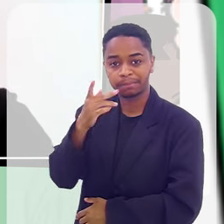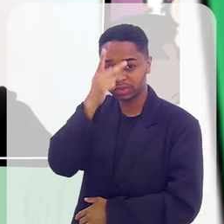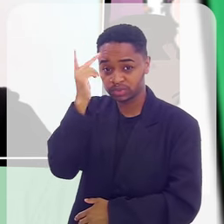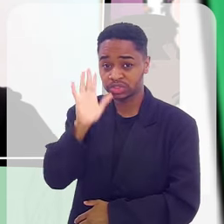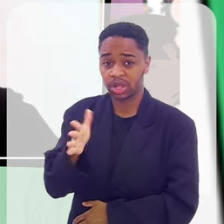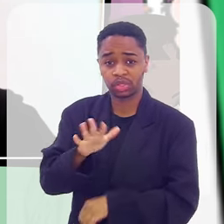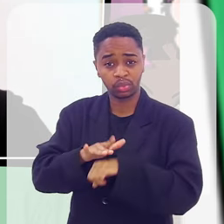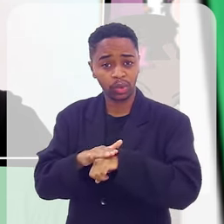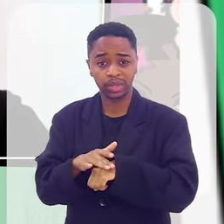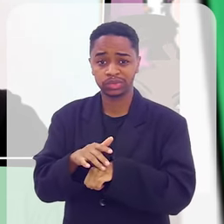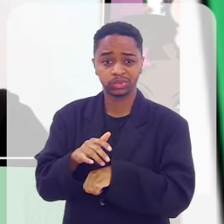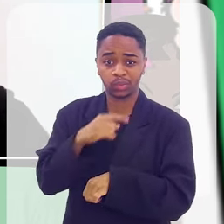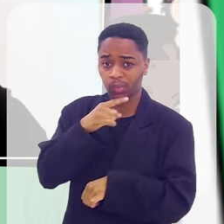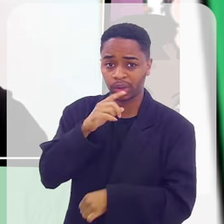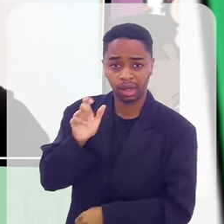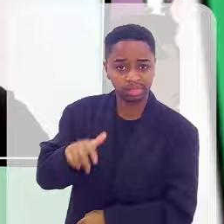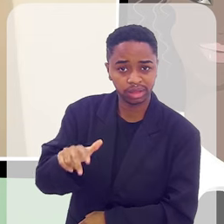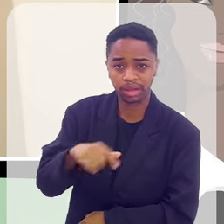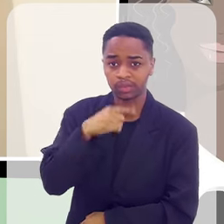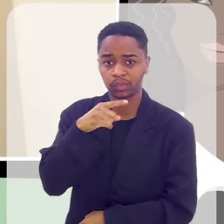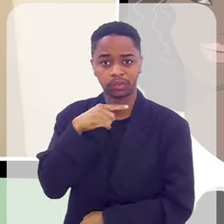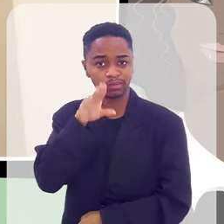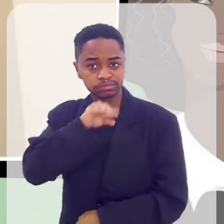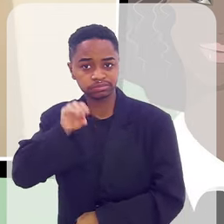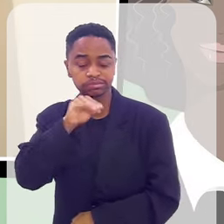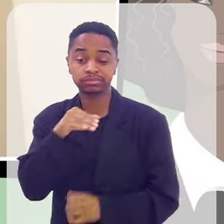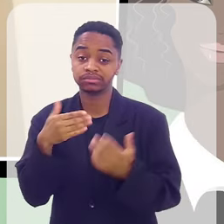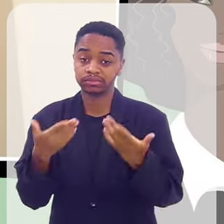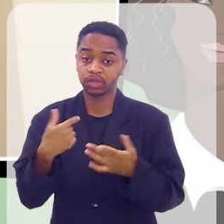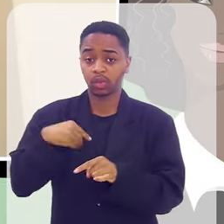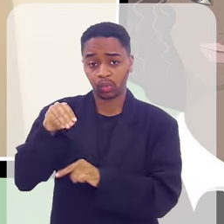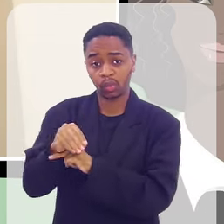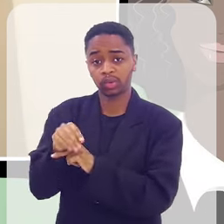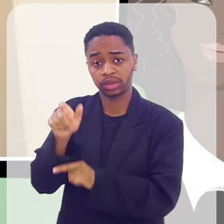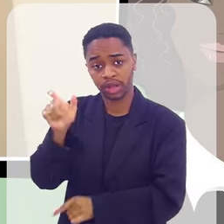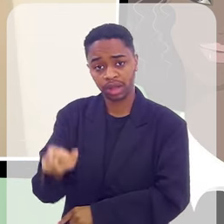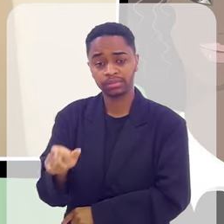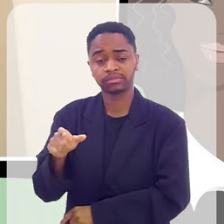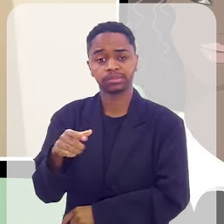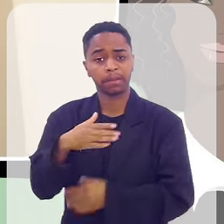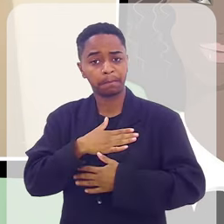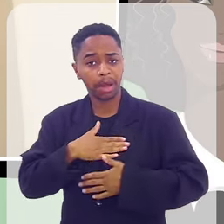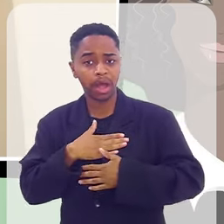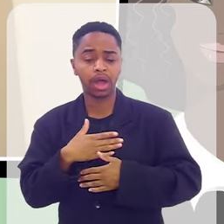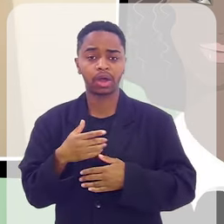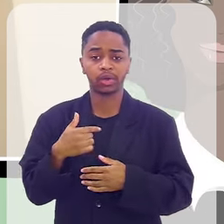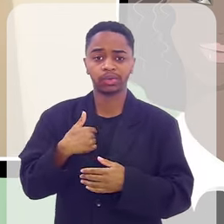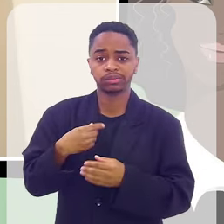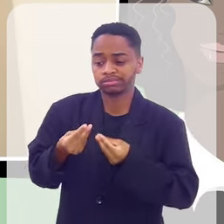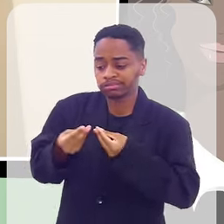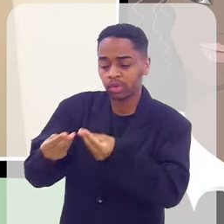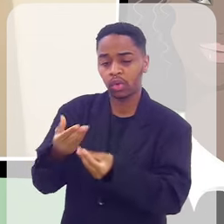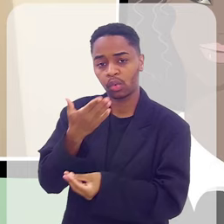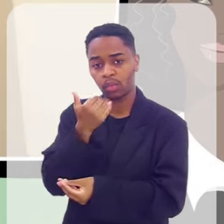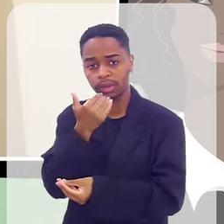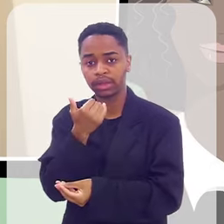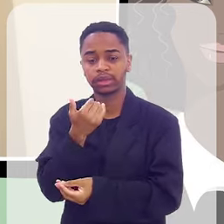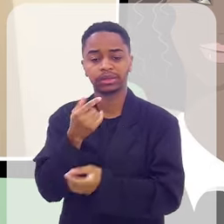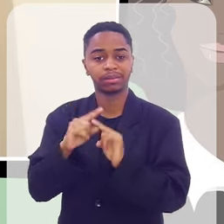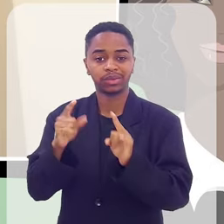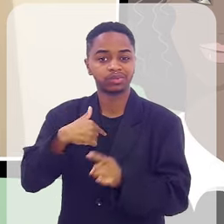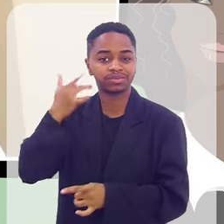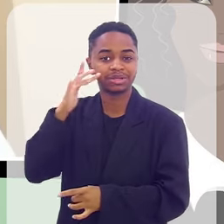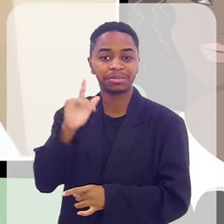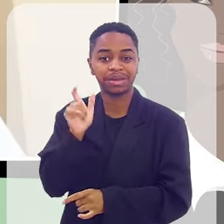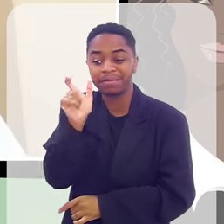não andava, às vezes não falava. E eu fazia esse cuidado todo, dava banho, dava comida na boca, fazia tudo